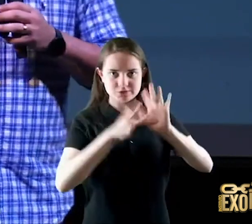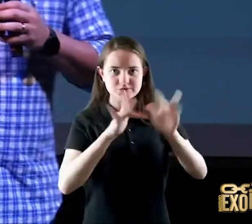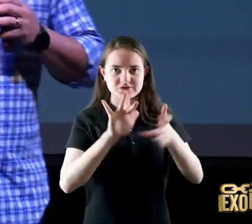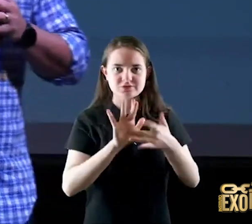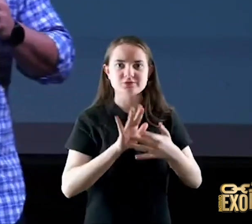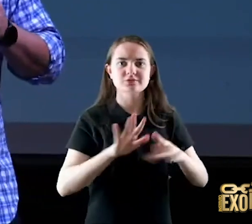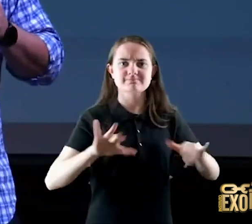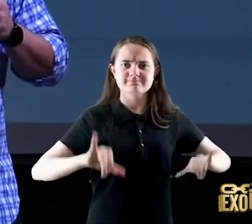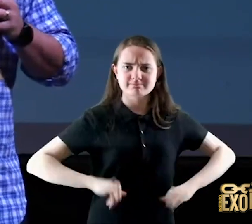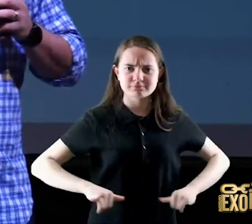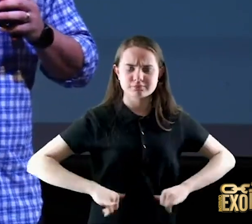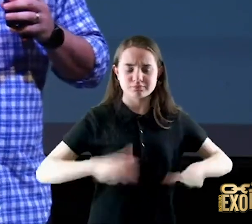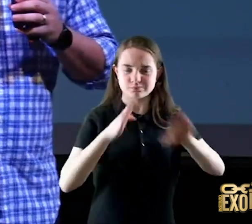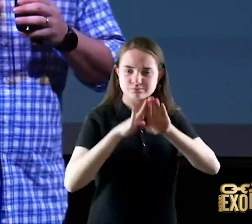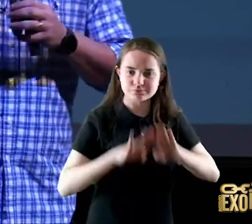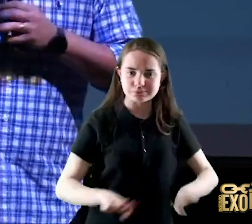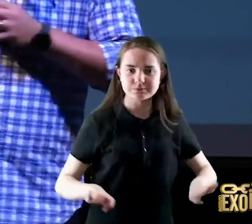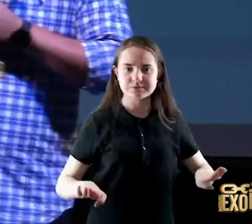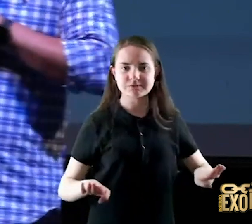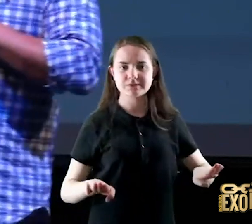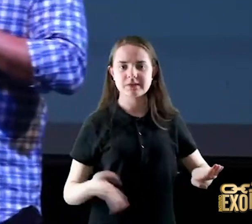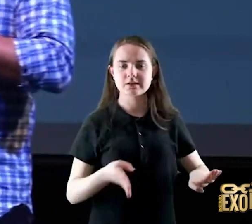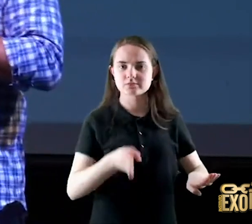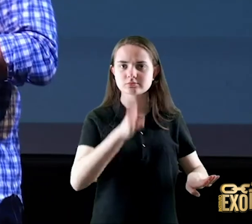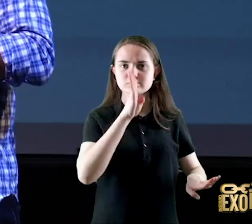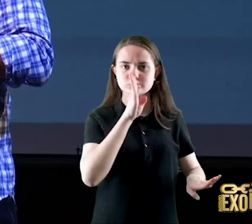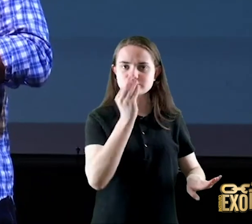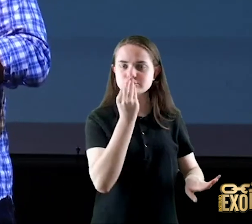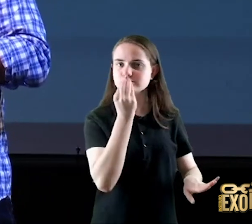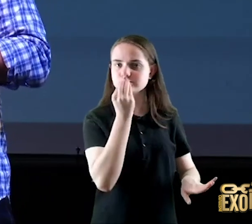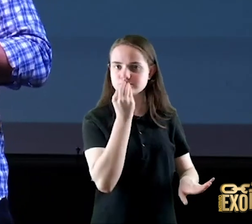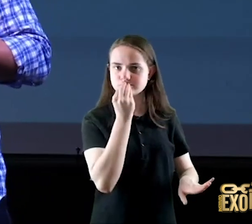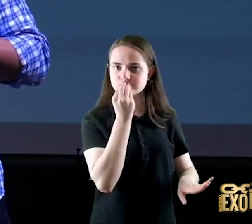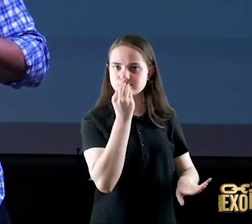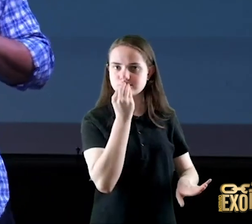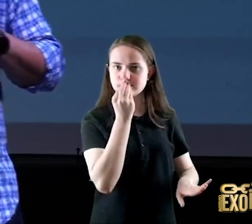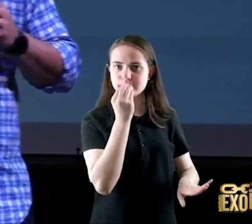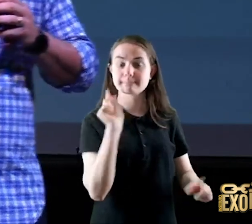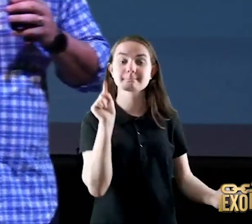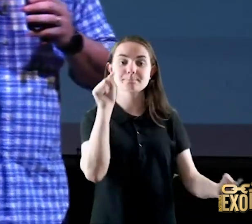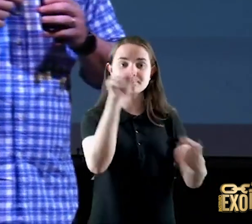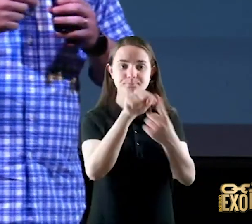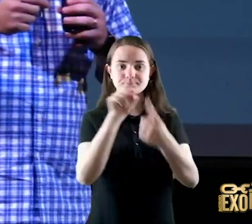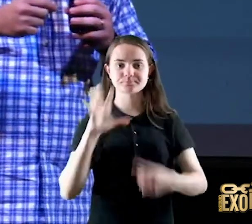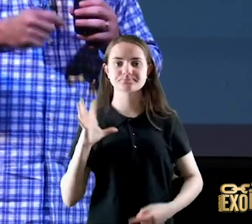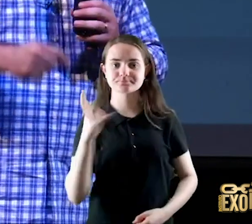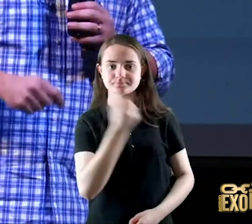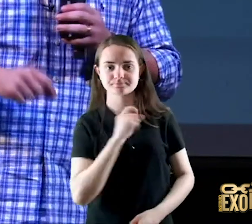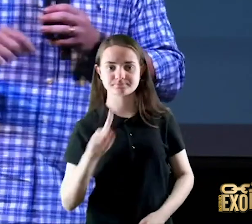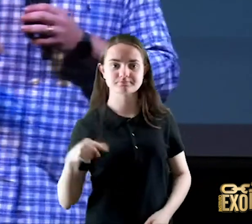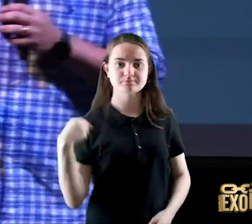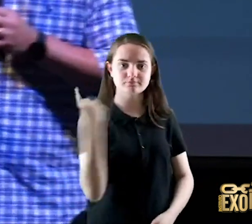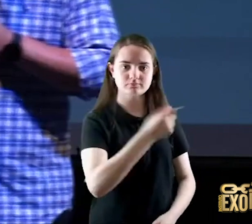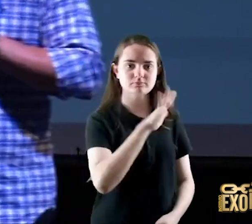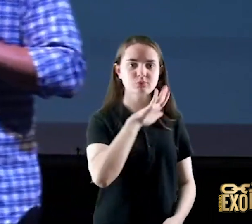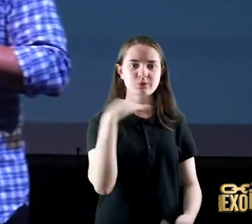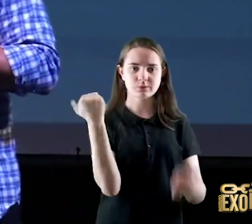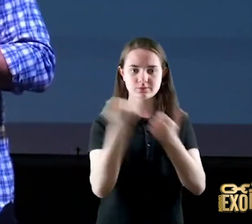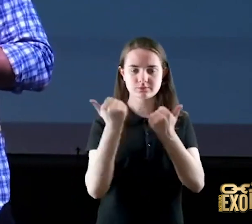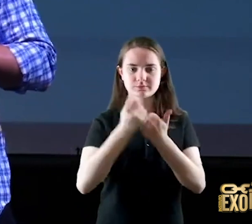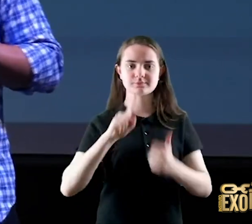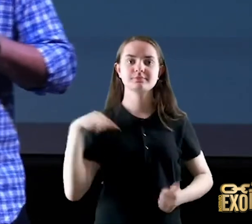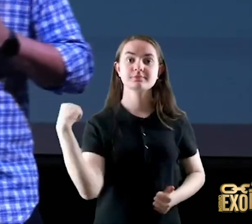e ele não abriu a sua boca pra que ele nos salvasse pela sua morte mas no livro do